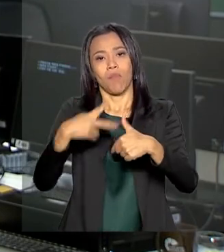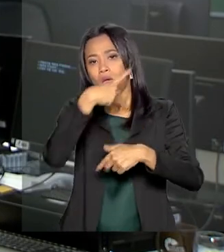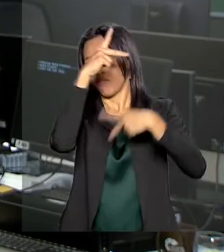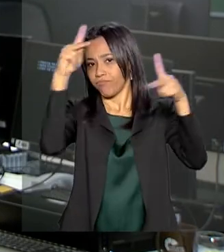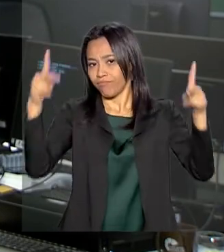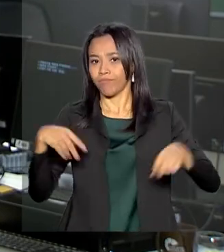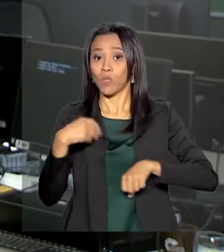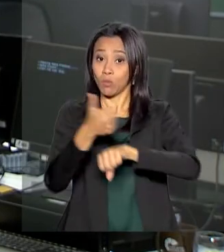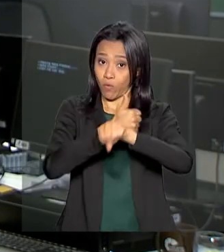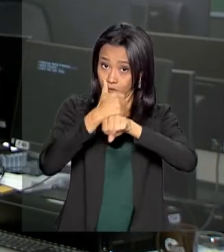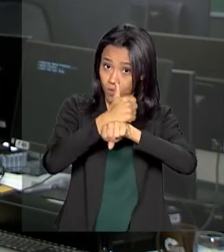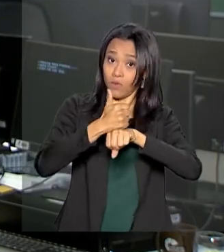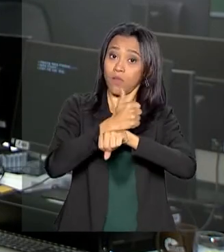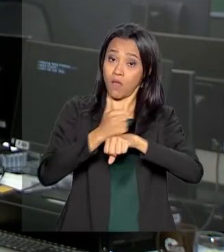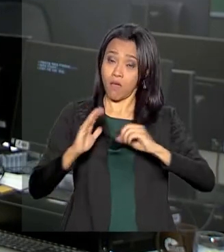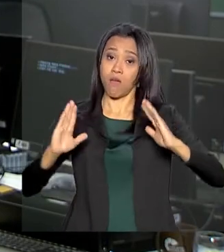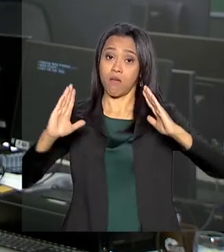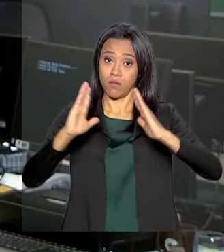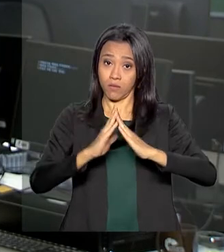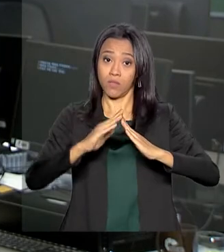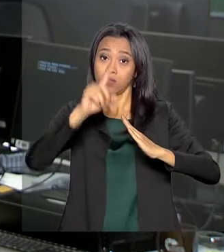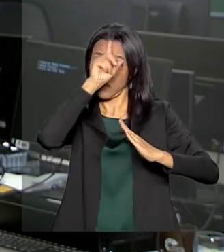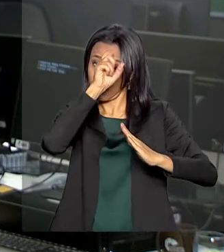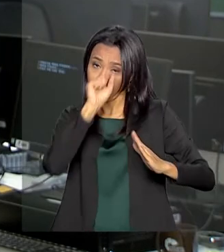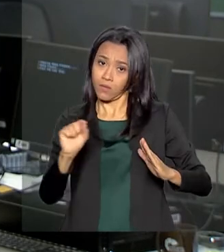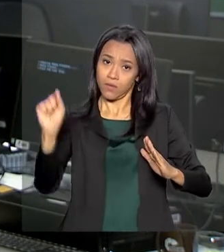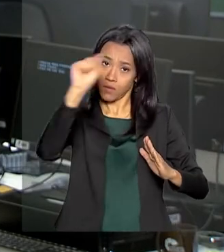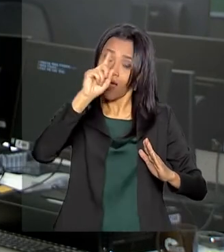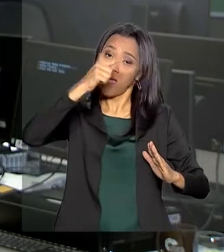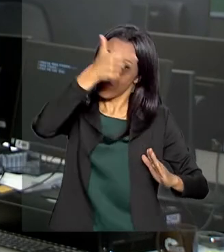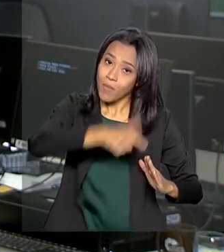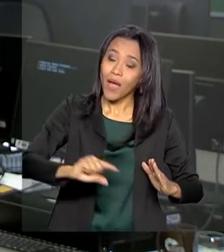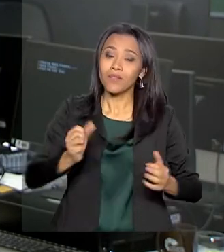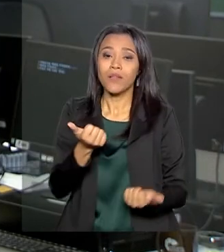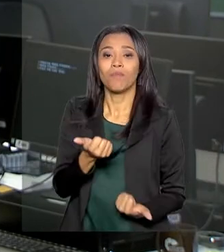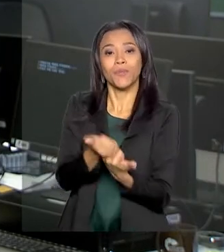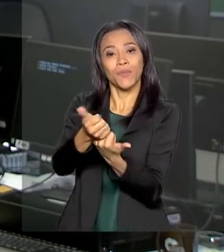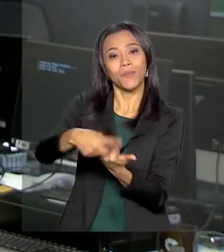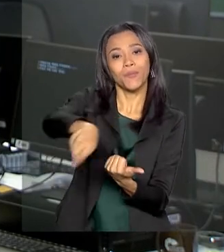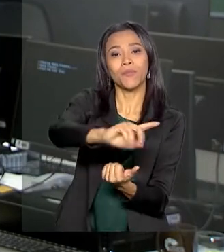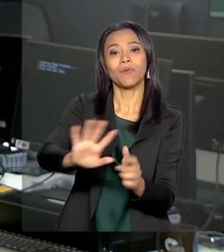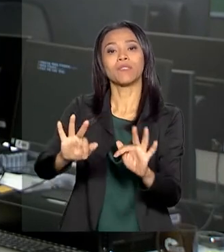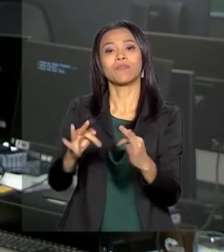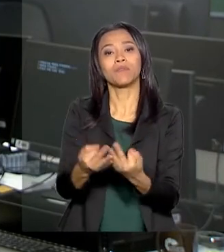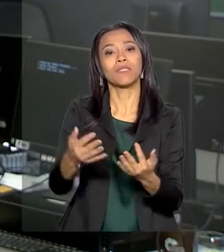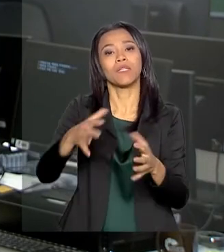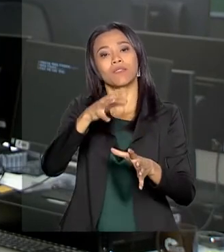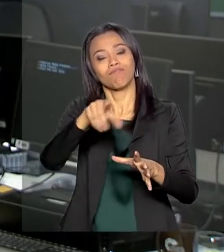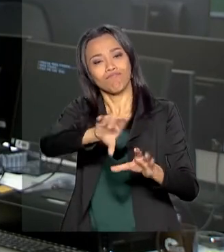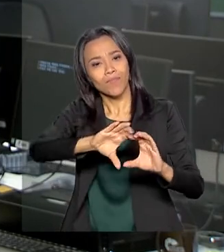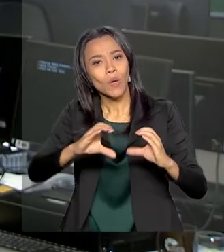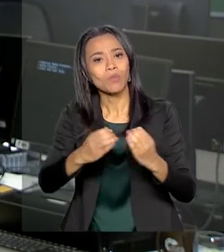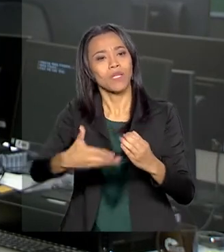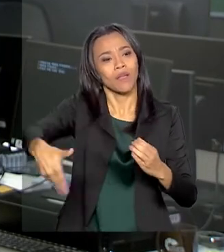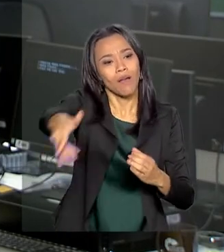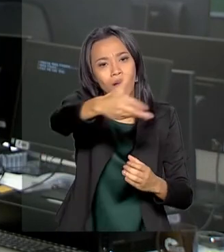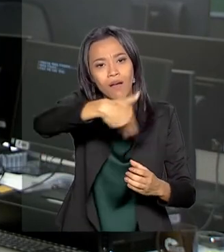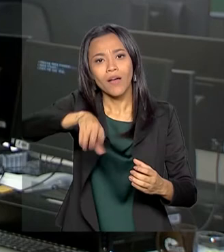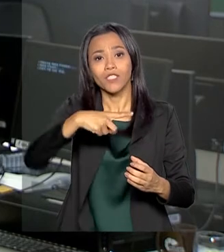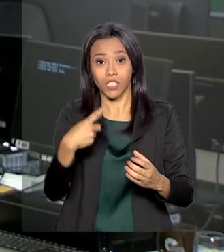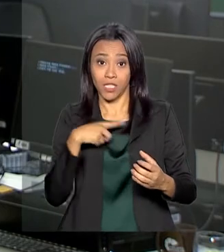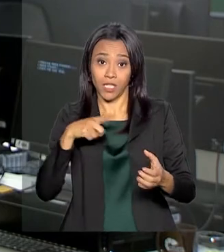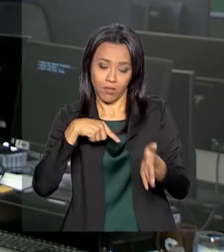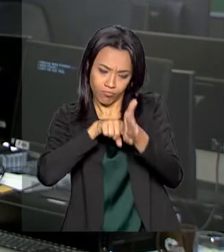semanais. É mais tempo para o serviço de atenção primária para a população, como consultas médicas e odontológicas, coleta de exames